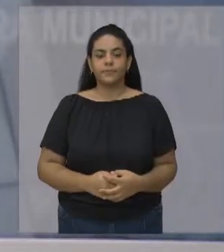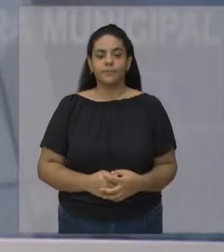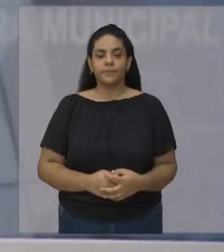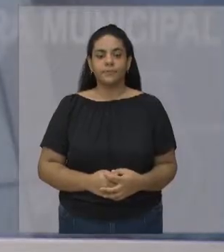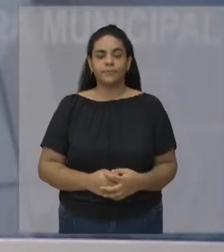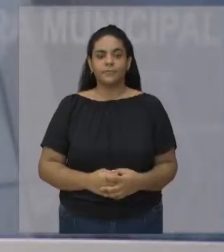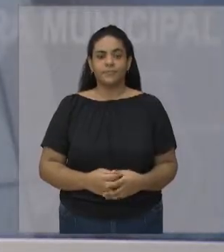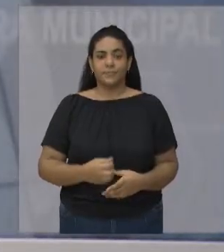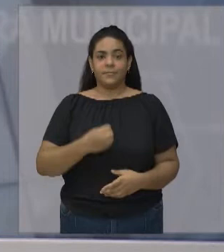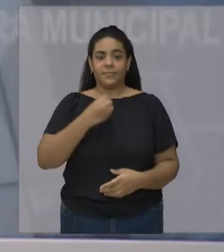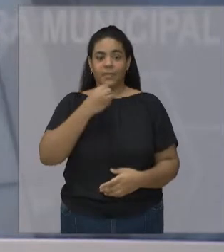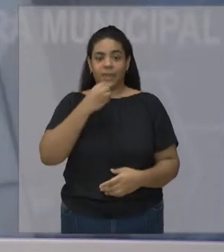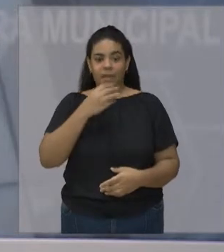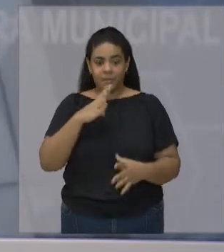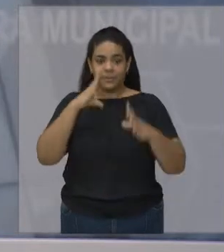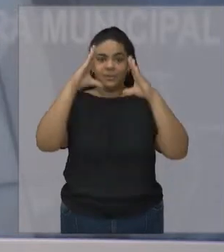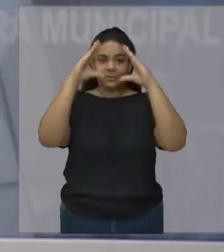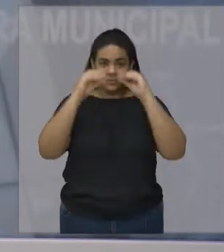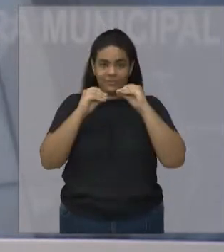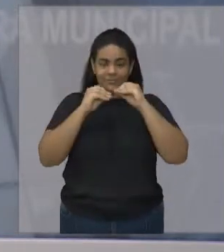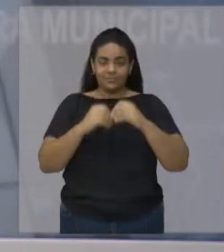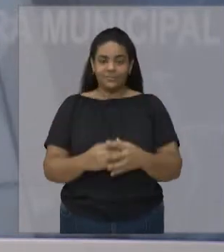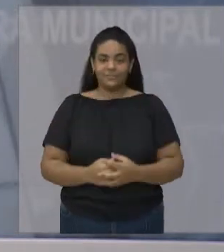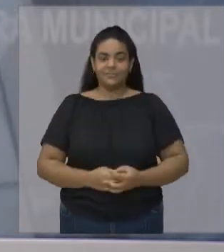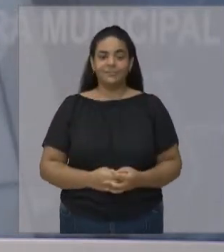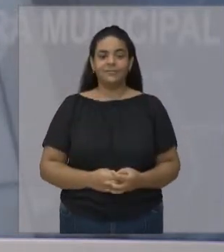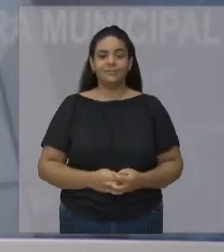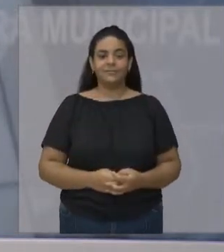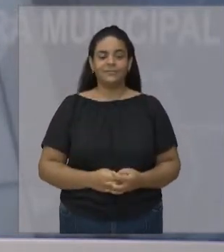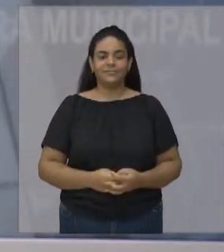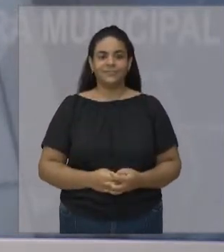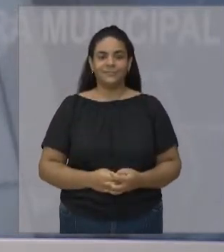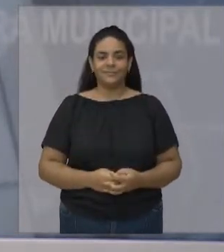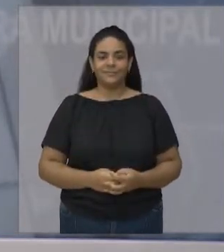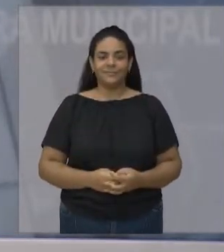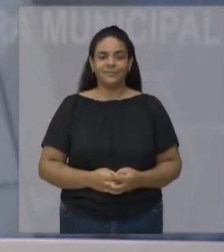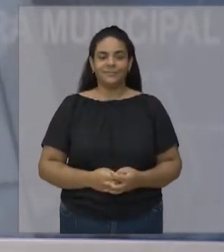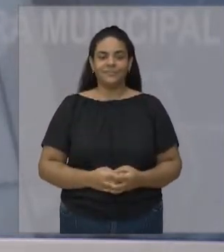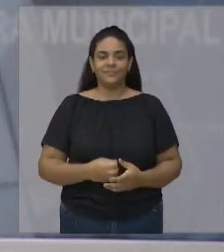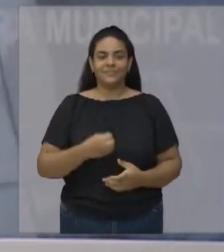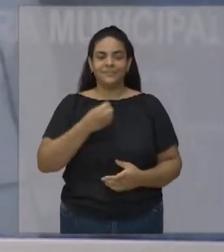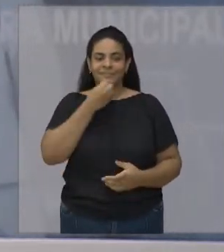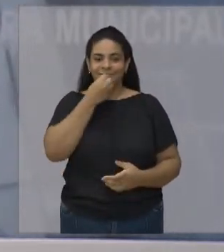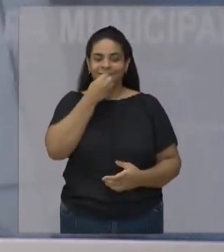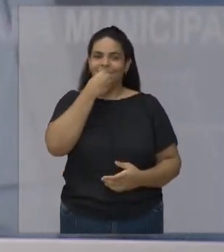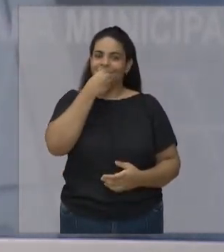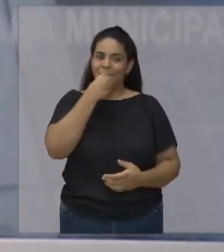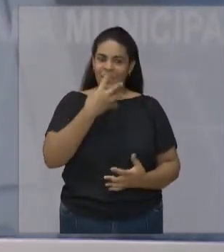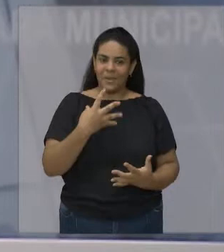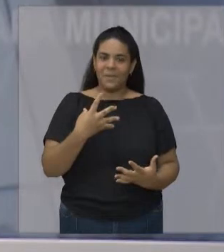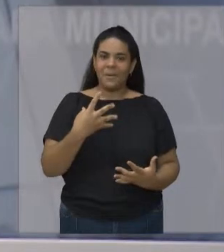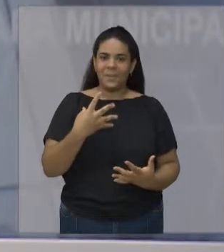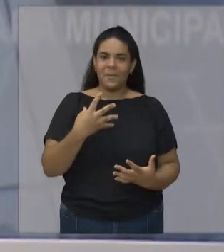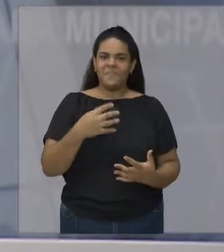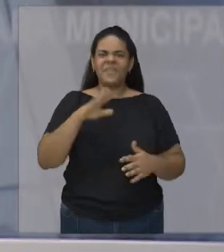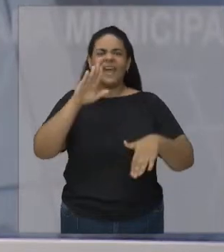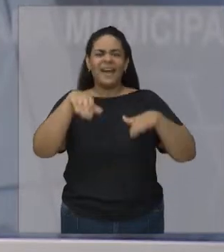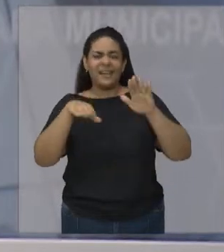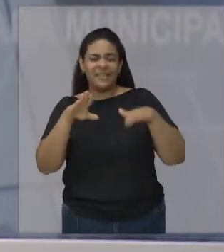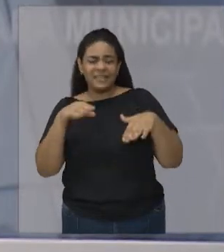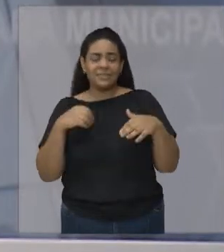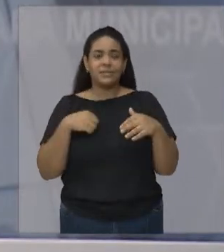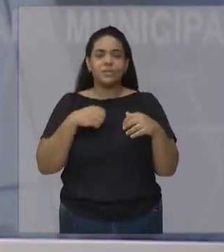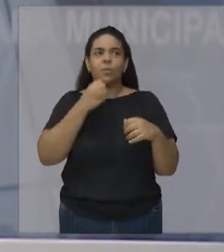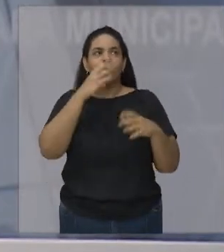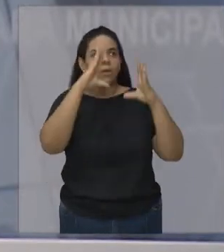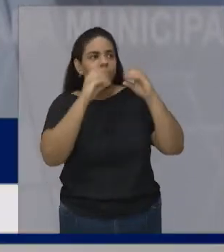Boa noite Boa noite Oh que bom Acho que é uma das primeiras vezes Que eu não preciso repetir o boa noite Porque as vezes o pessoal fica meio tímido